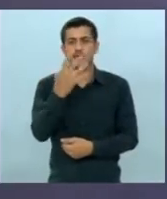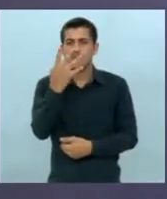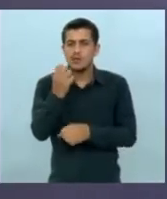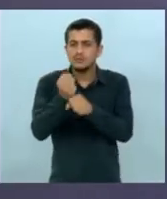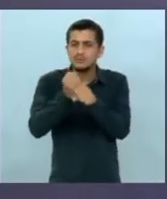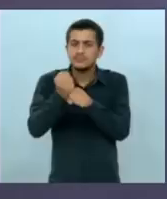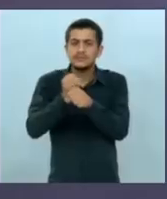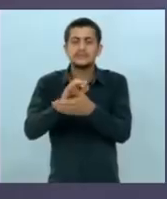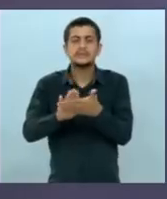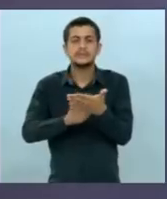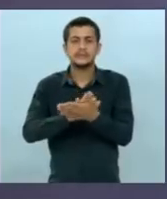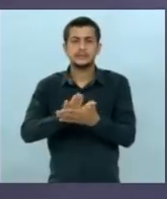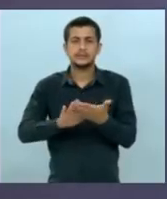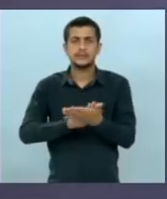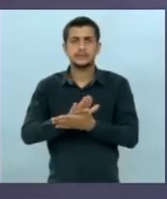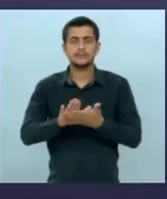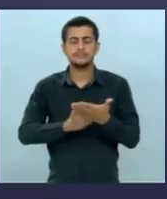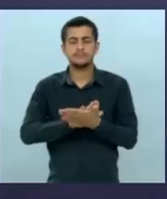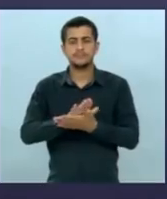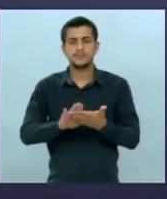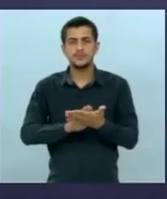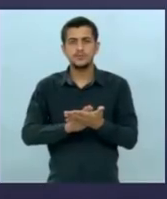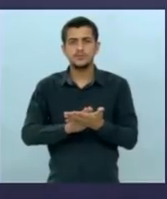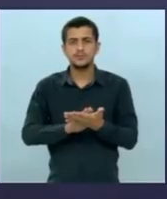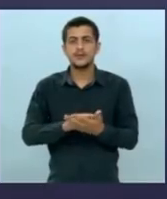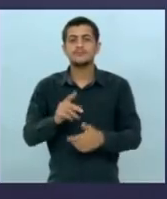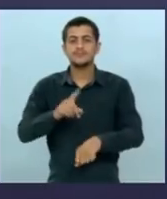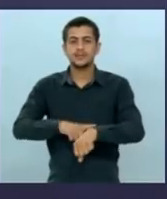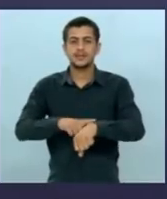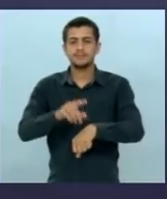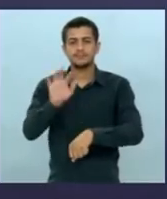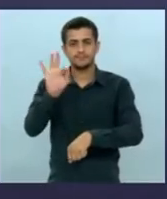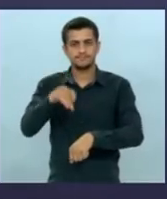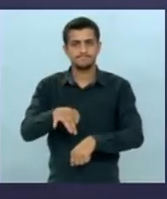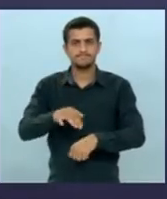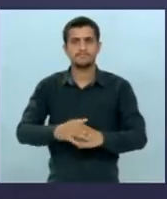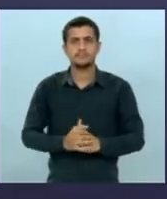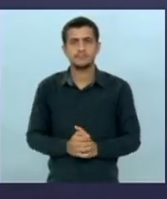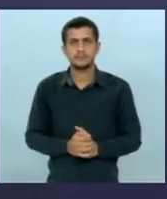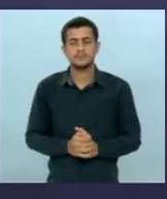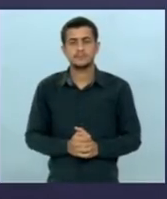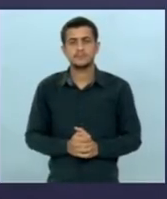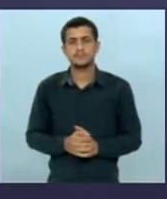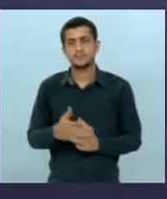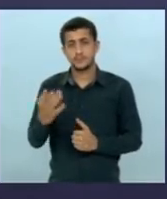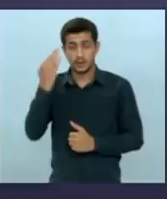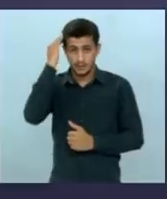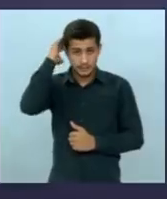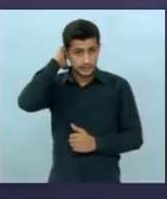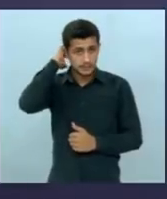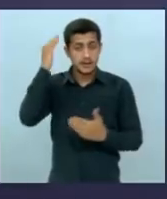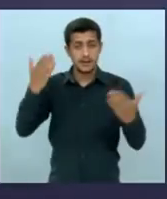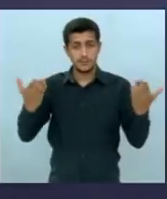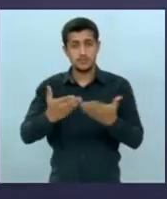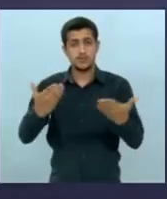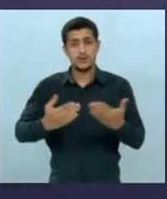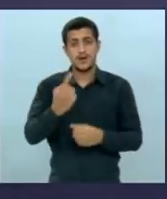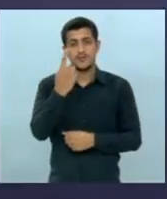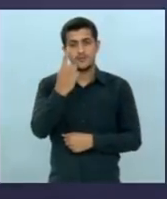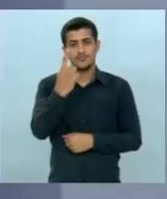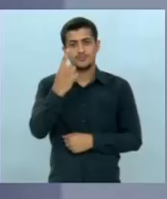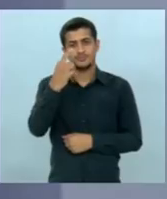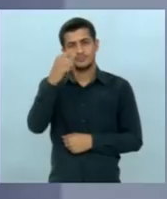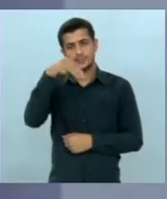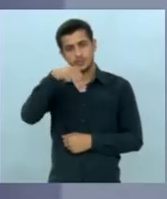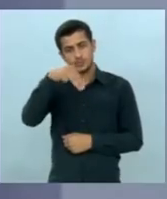Como é que o senhor pode... O seu tempo acabou, candidato. O candidato Reinaldo Azambuja tem a partir de agora 1,30 para